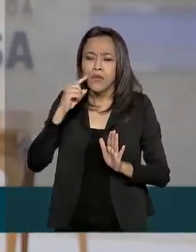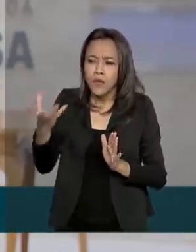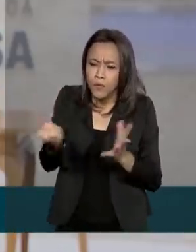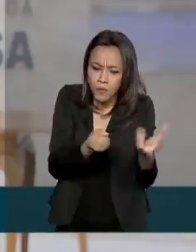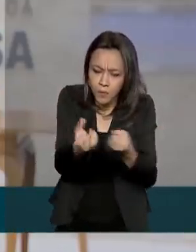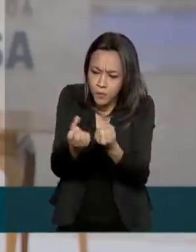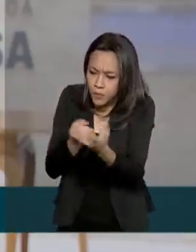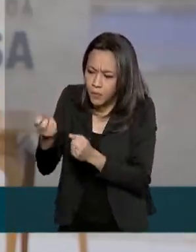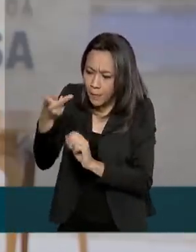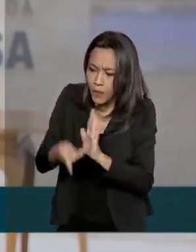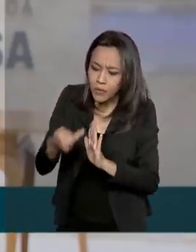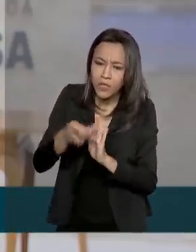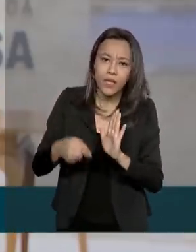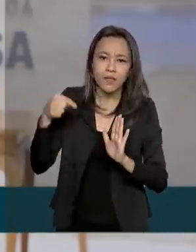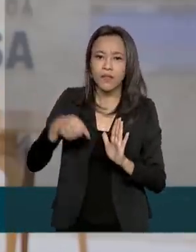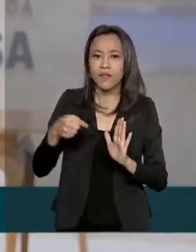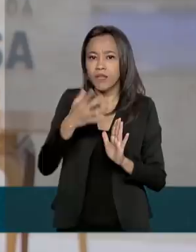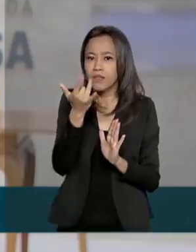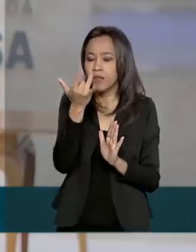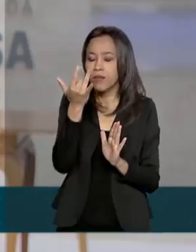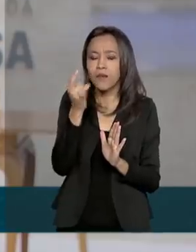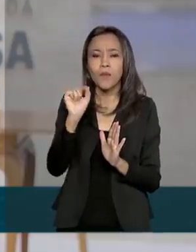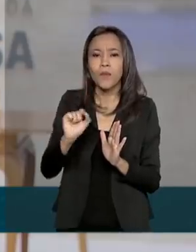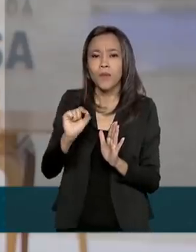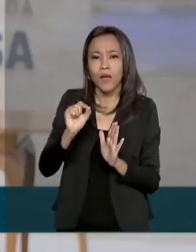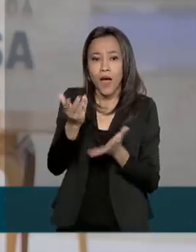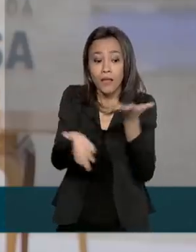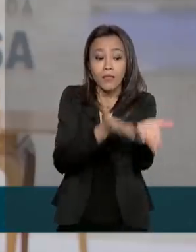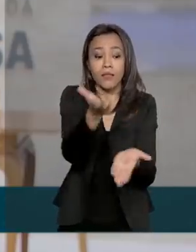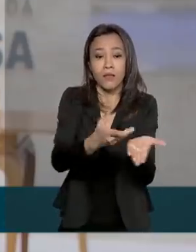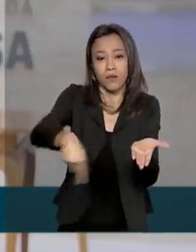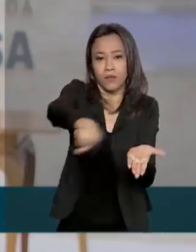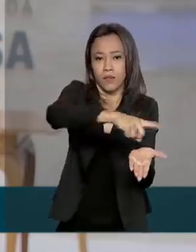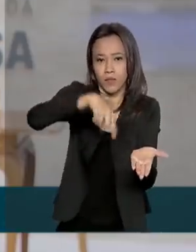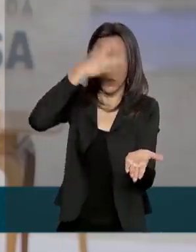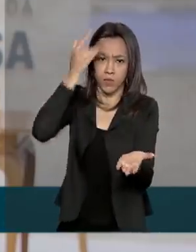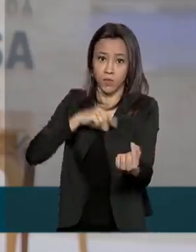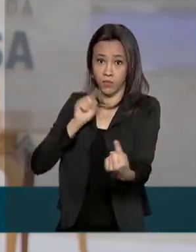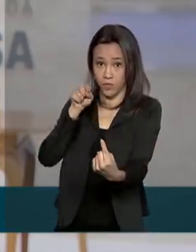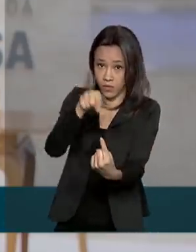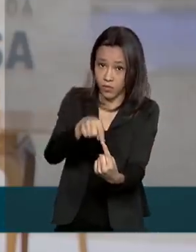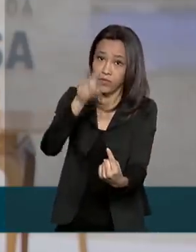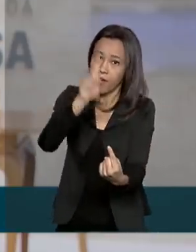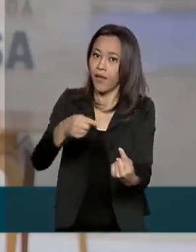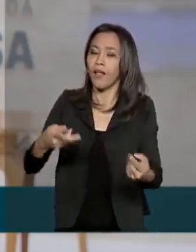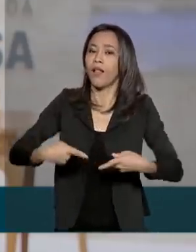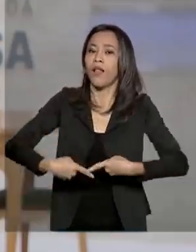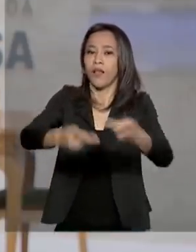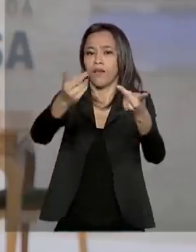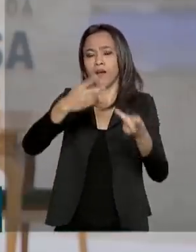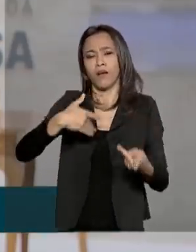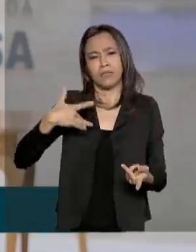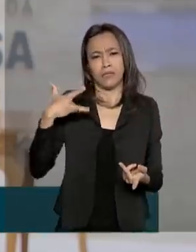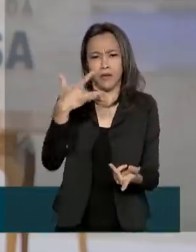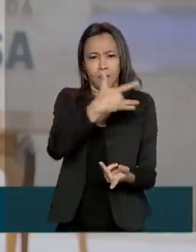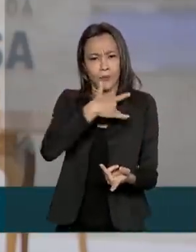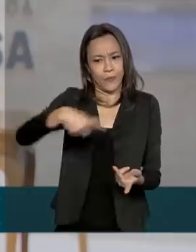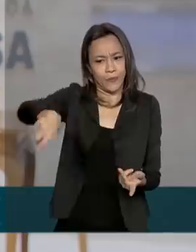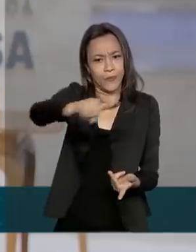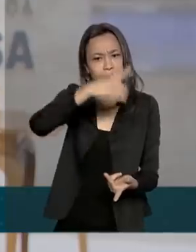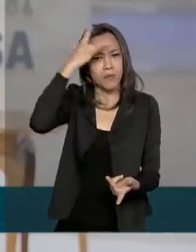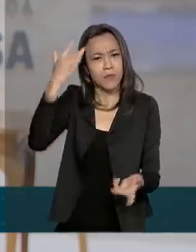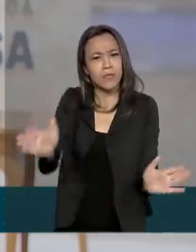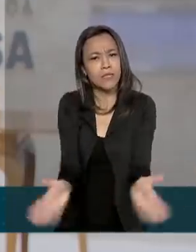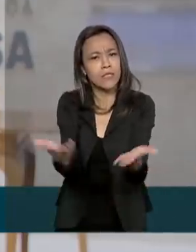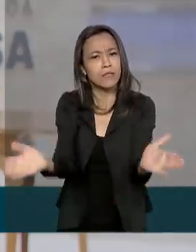iniciativas que facilitem o atendimento à população. A ideia é levar mais saúde às pessoas, incentivando a